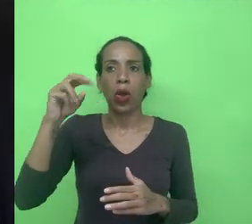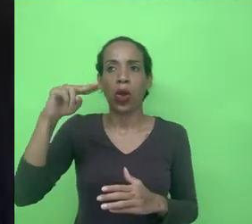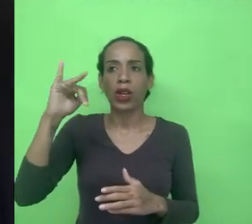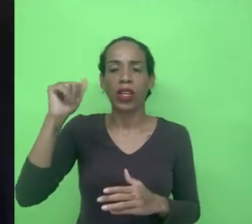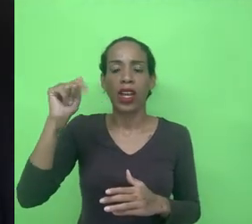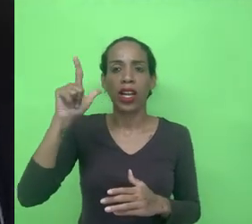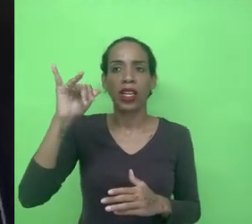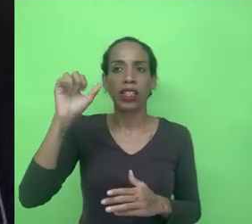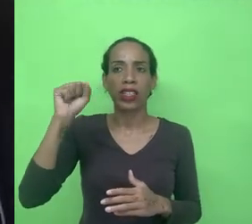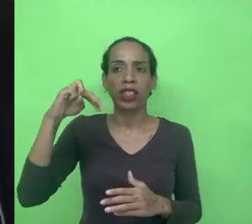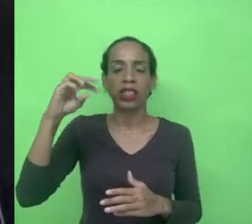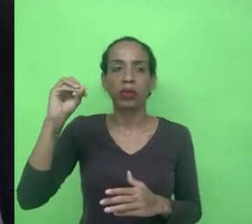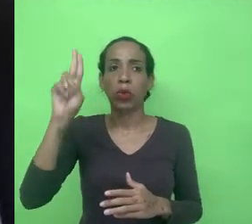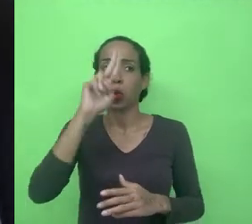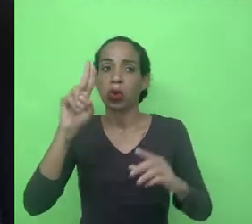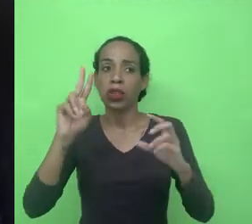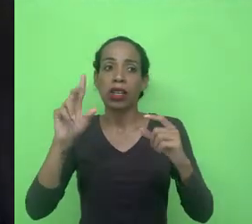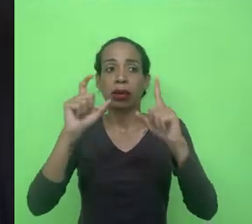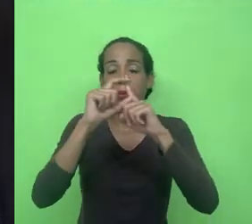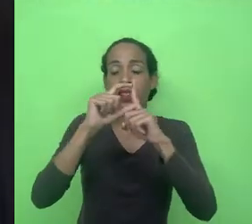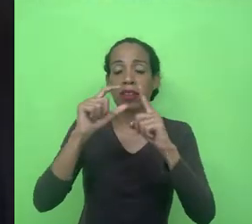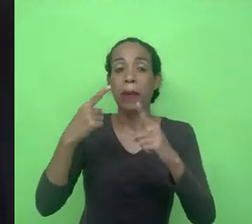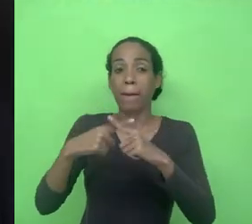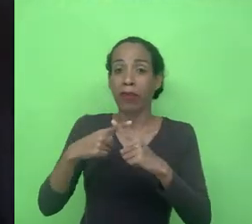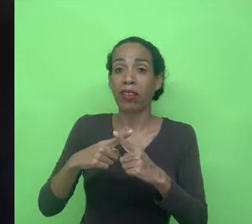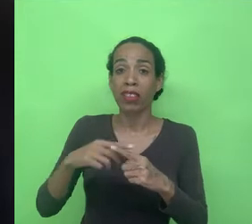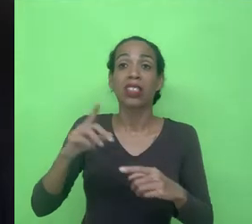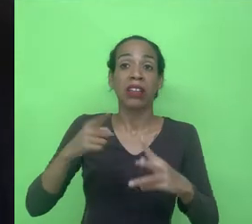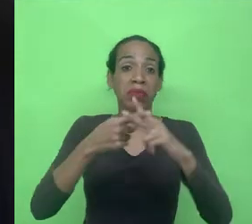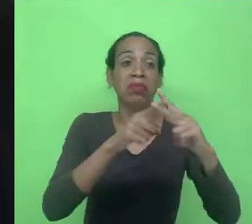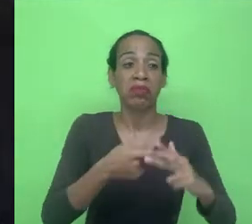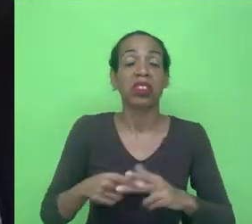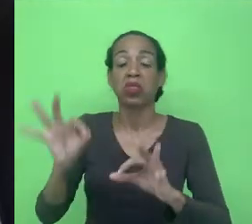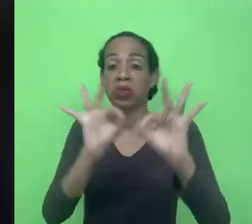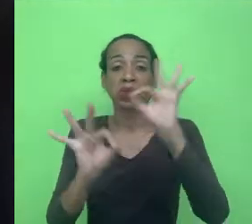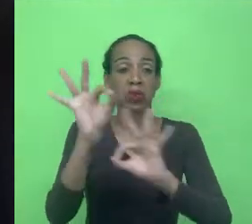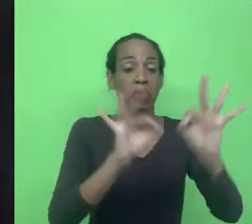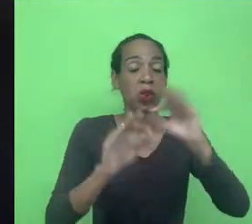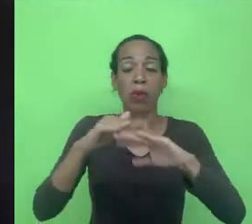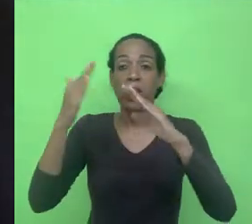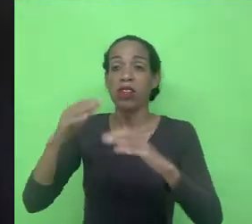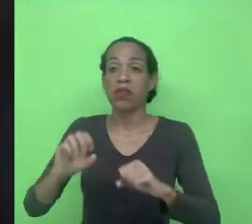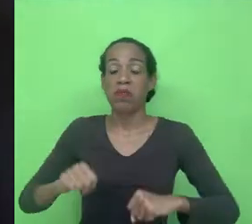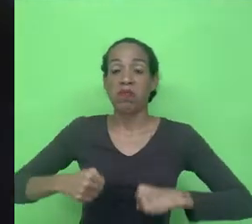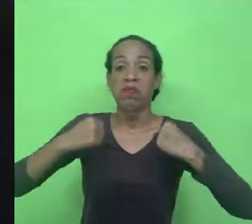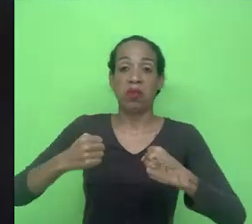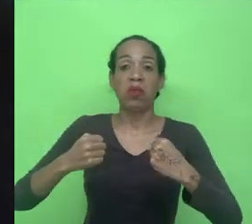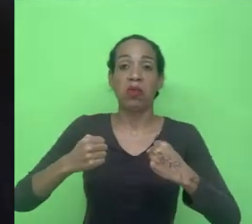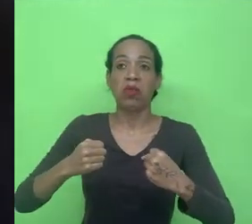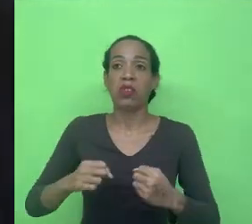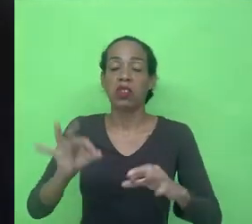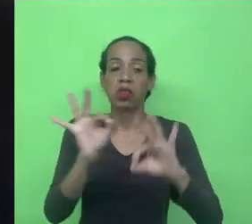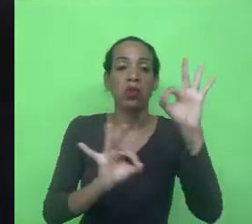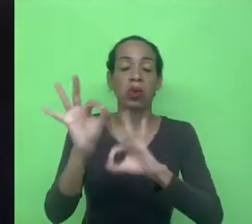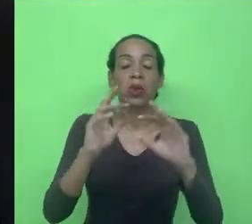colonialismo porque realmente são ferramentas de controle a partir de superpotências ferramenta de controle social